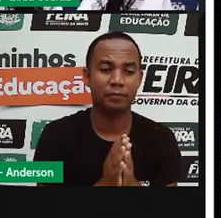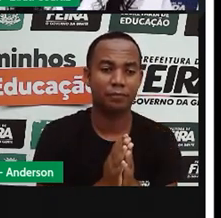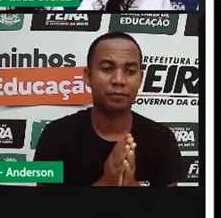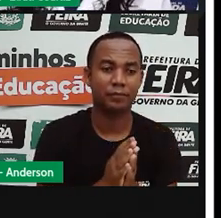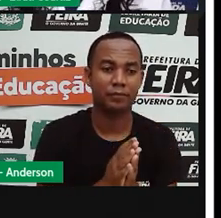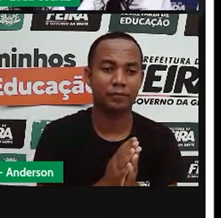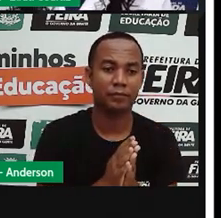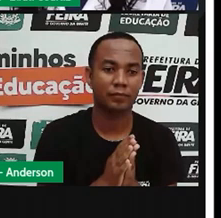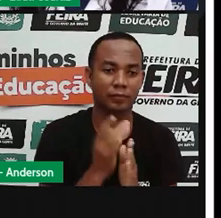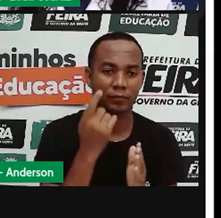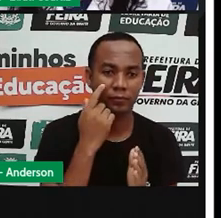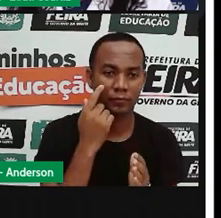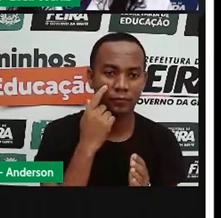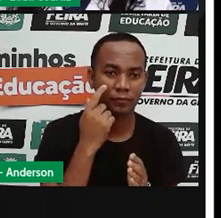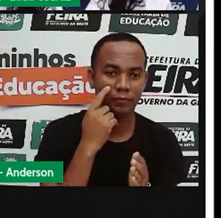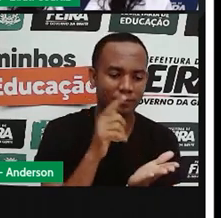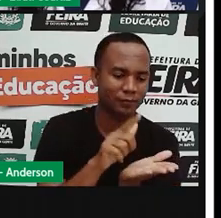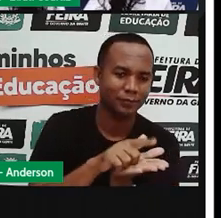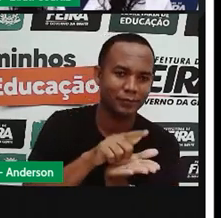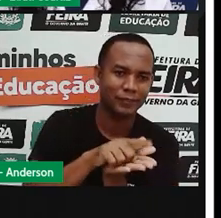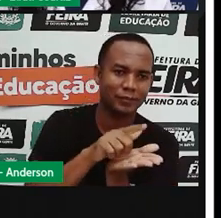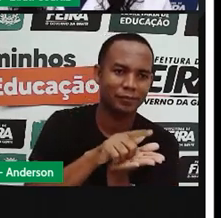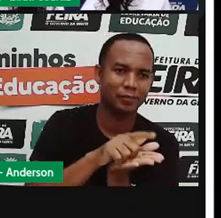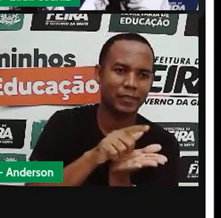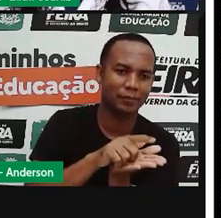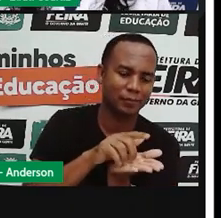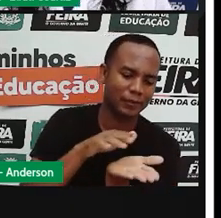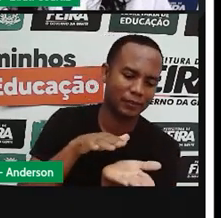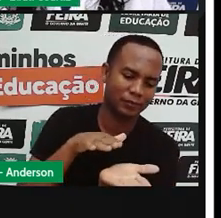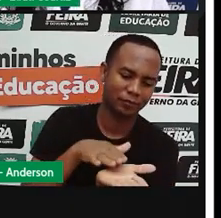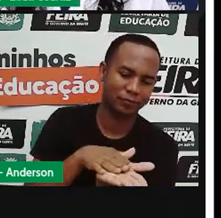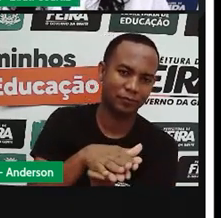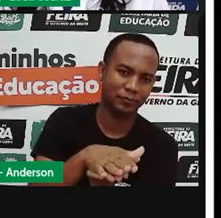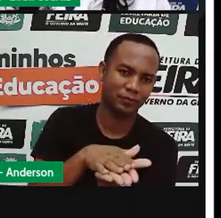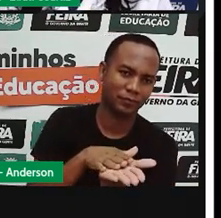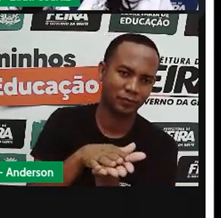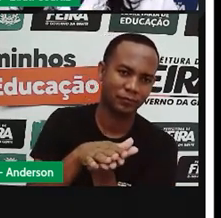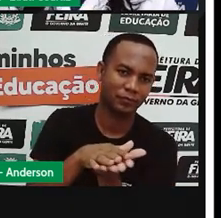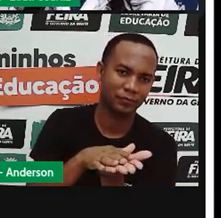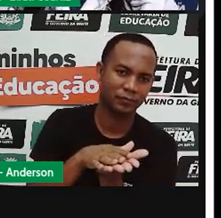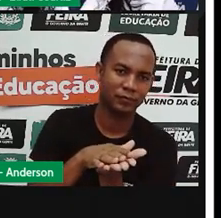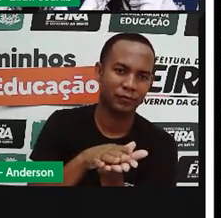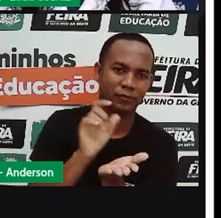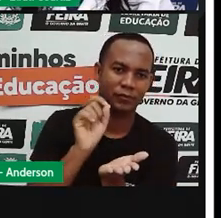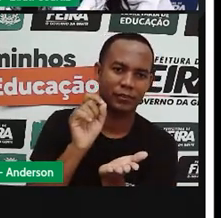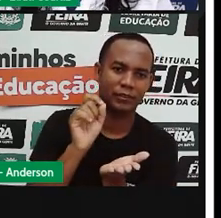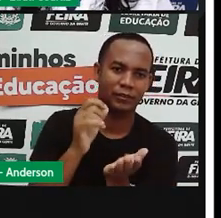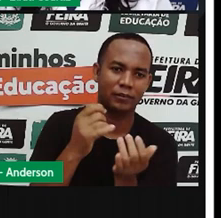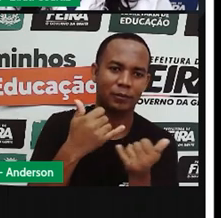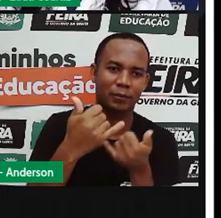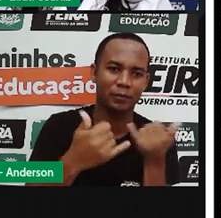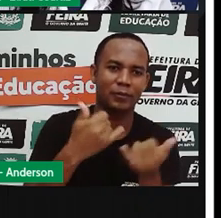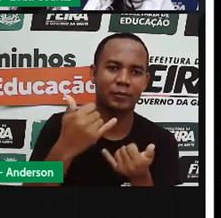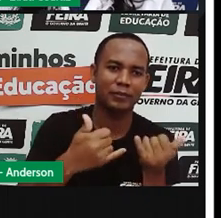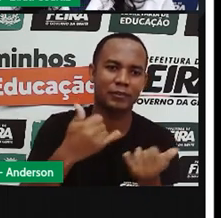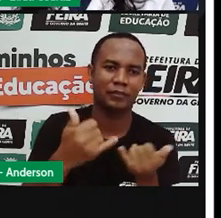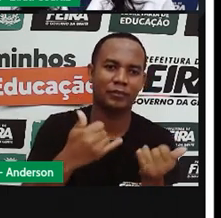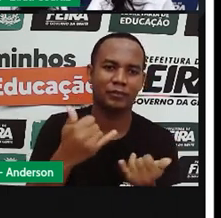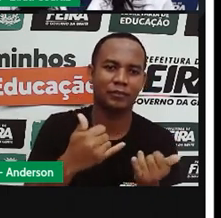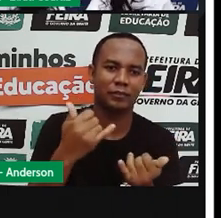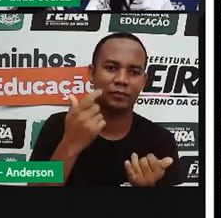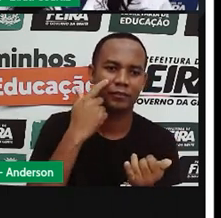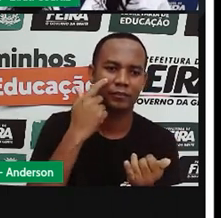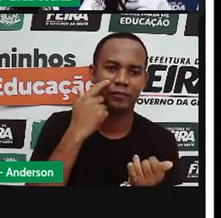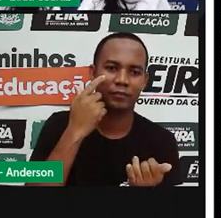colocaram um papel branco no chão e colocaram um brinquedo para